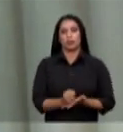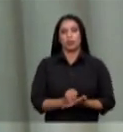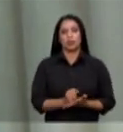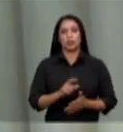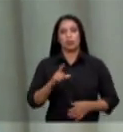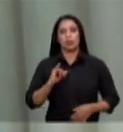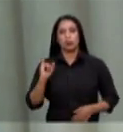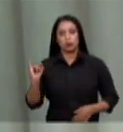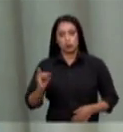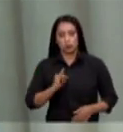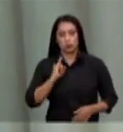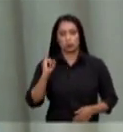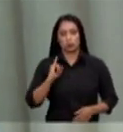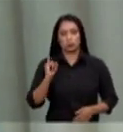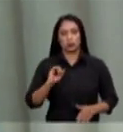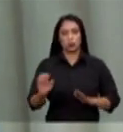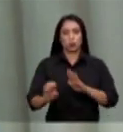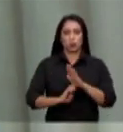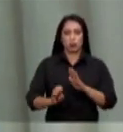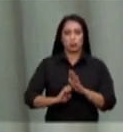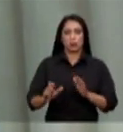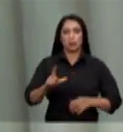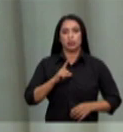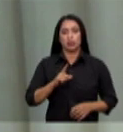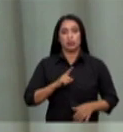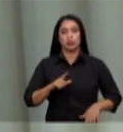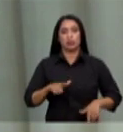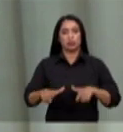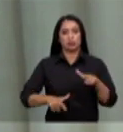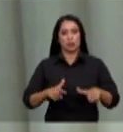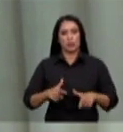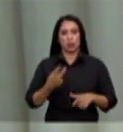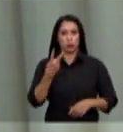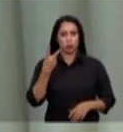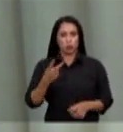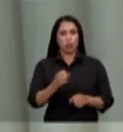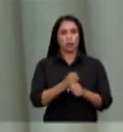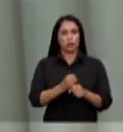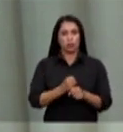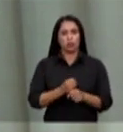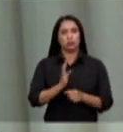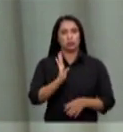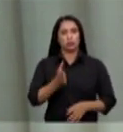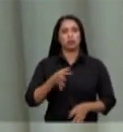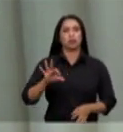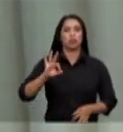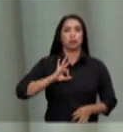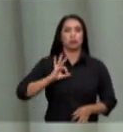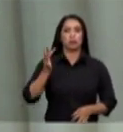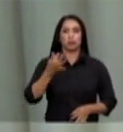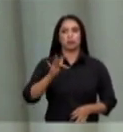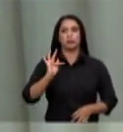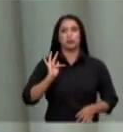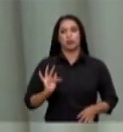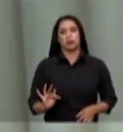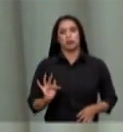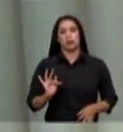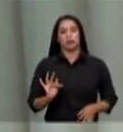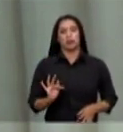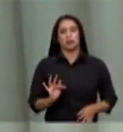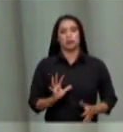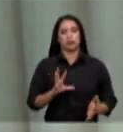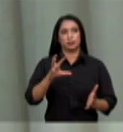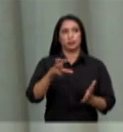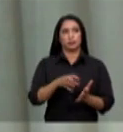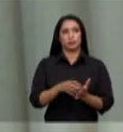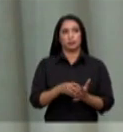de uma empresa que presta serviço já há dois anos na polícia federal na superintendência regional do